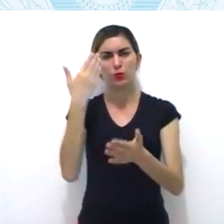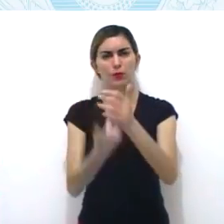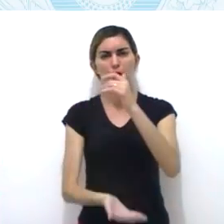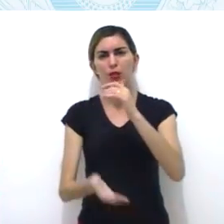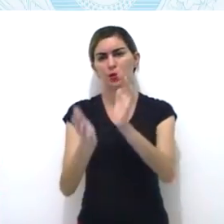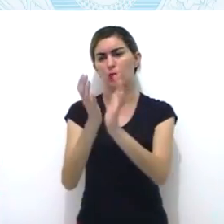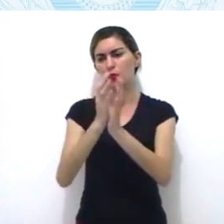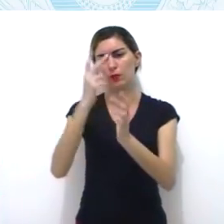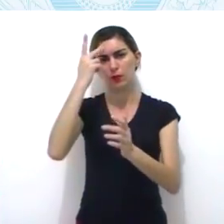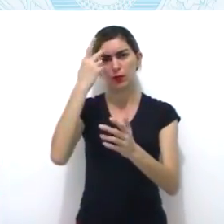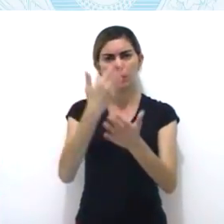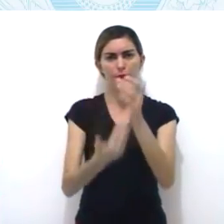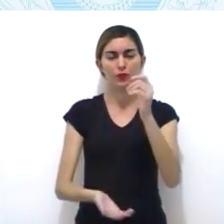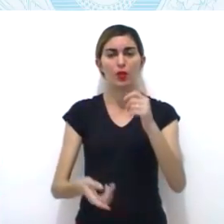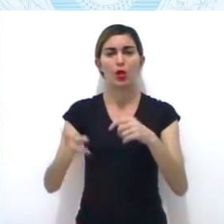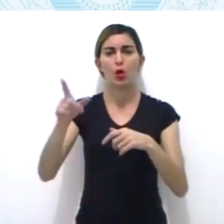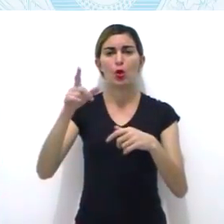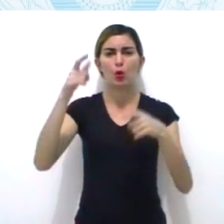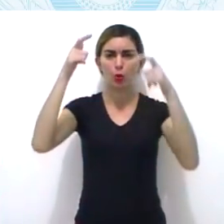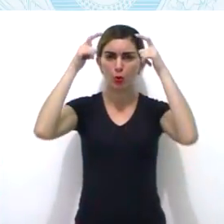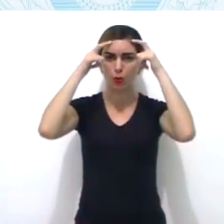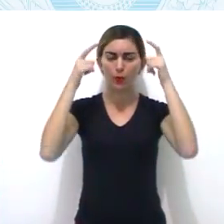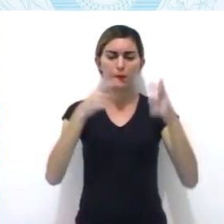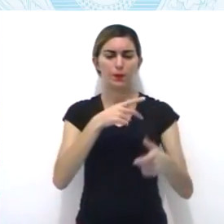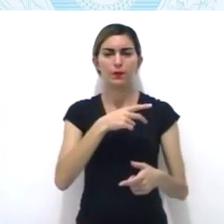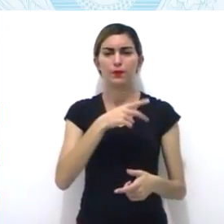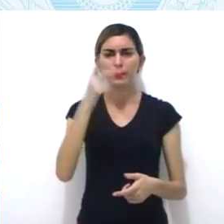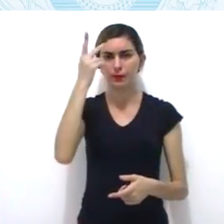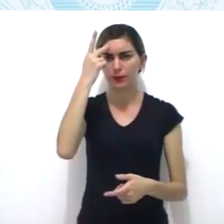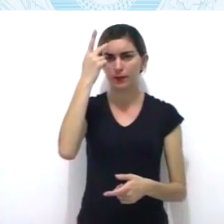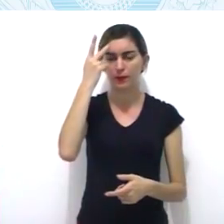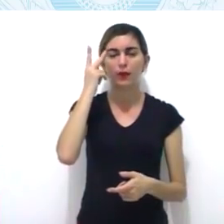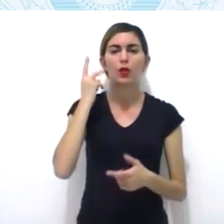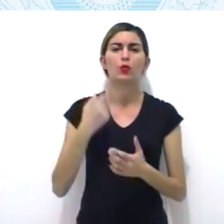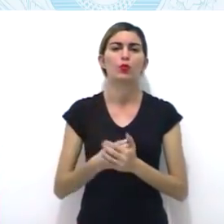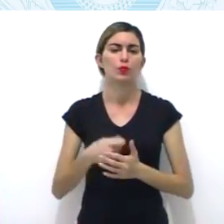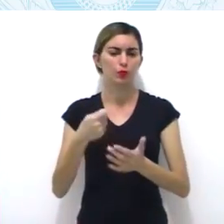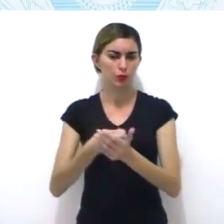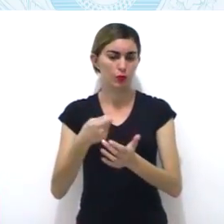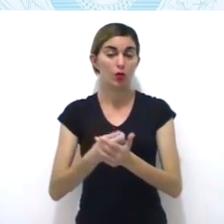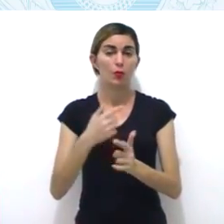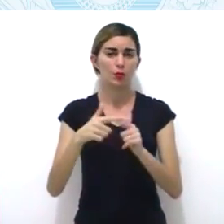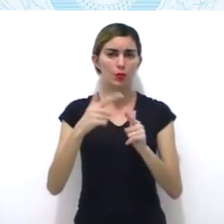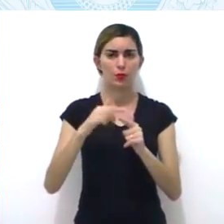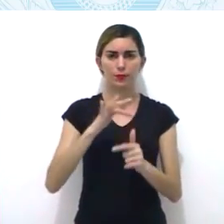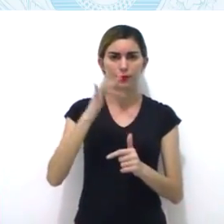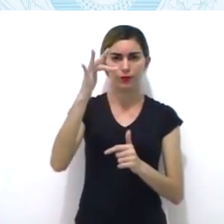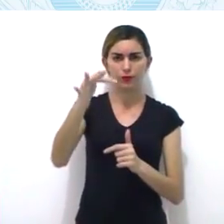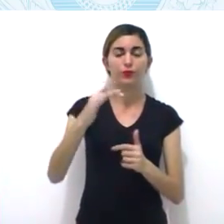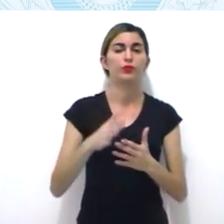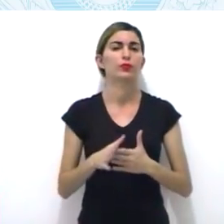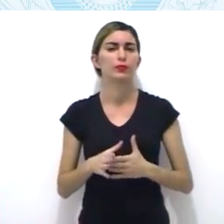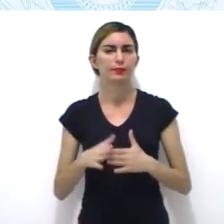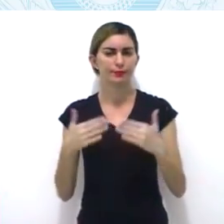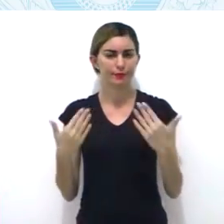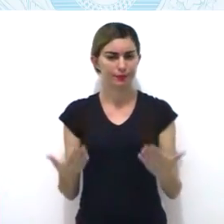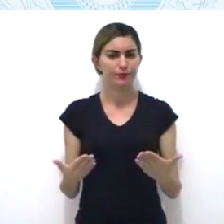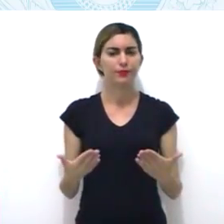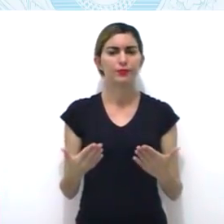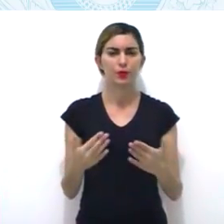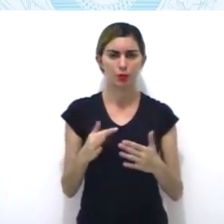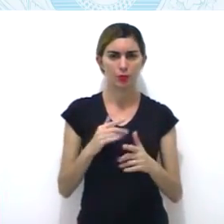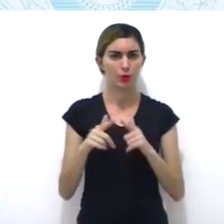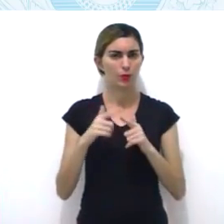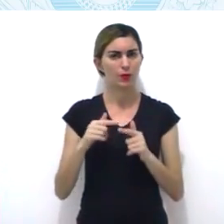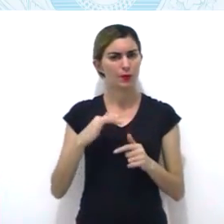aí já generou um problema futuro. A cobrança do quinto foi duro. A coroa portuguesa, após acabar com o conflito,